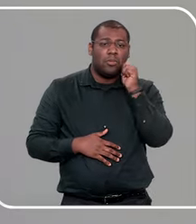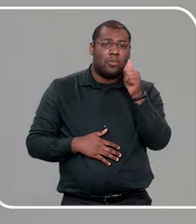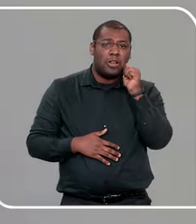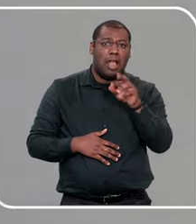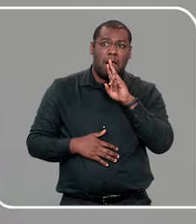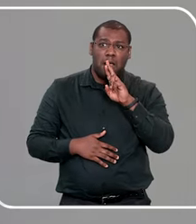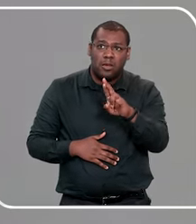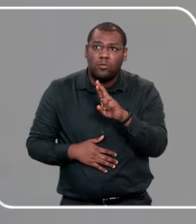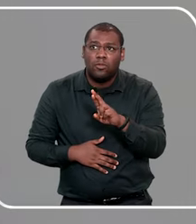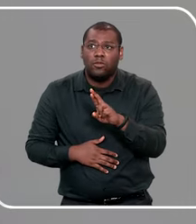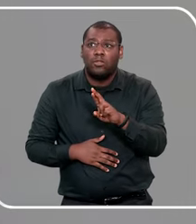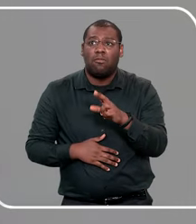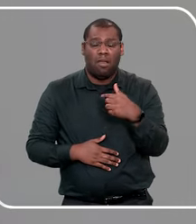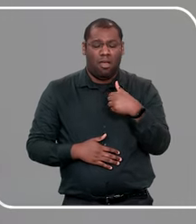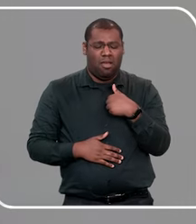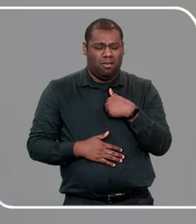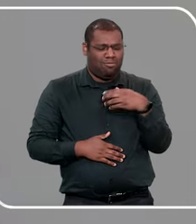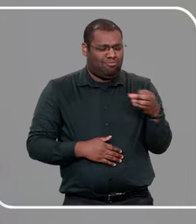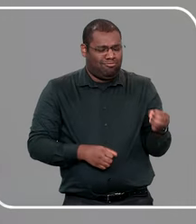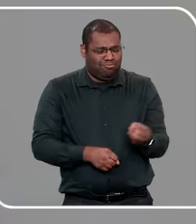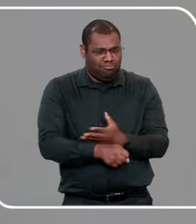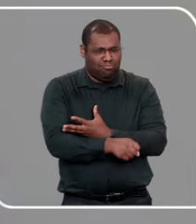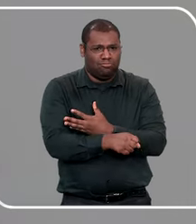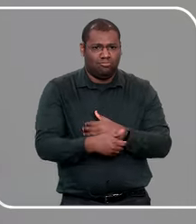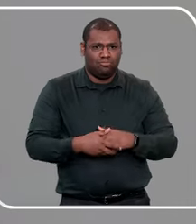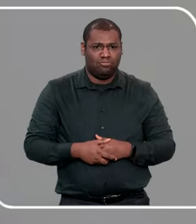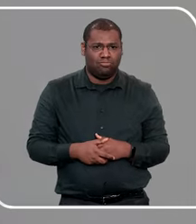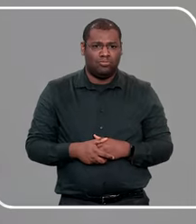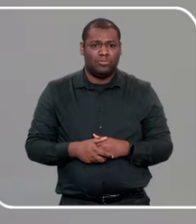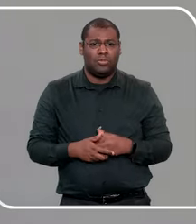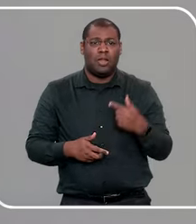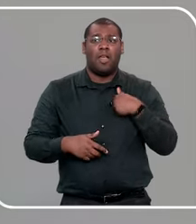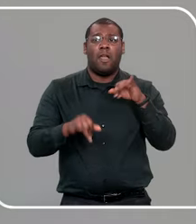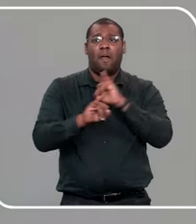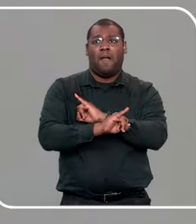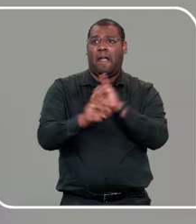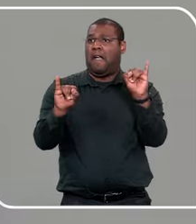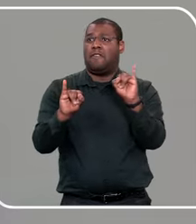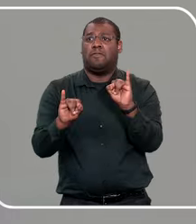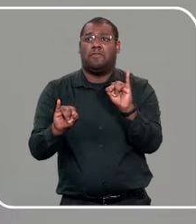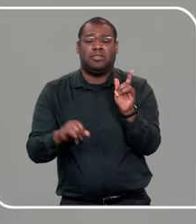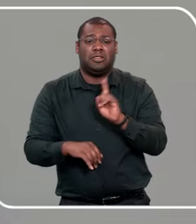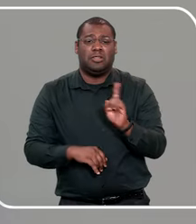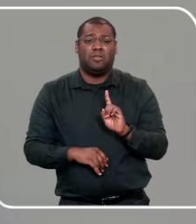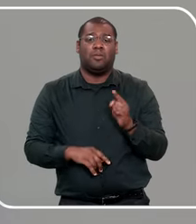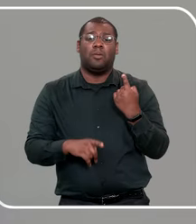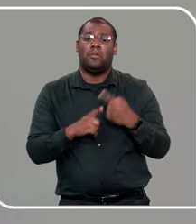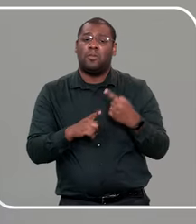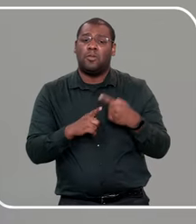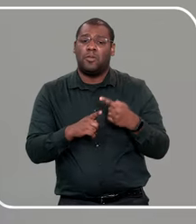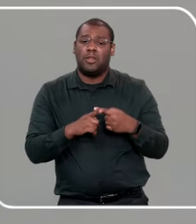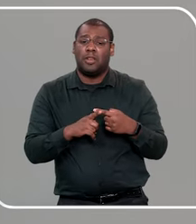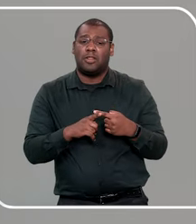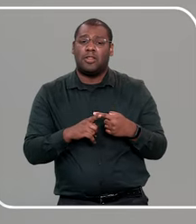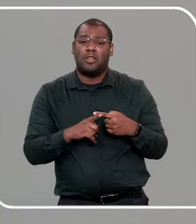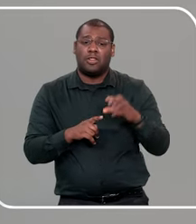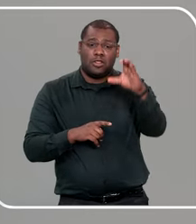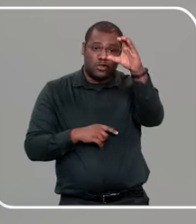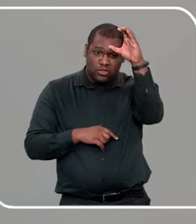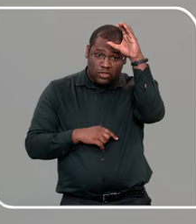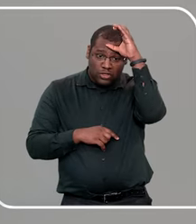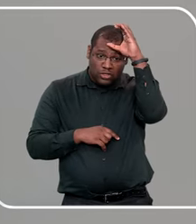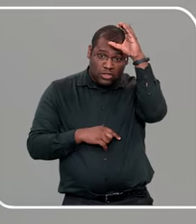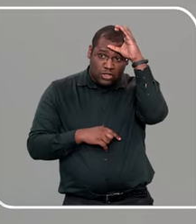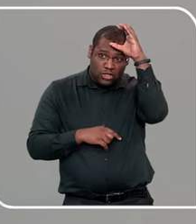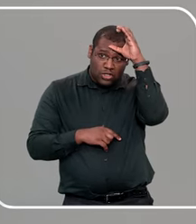emocionada, porque, ela falou assim, eu não contei, por que, ele era a única pessoa, que me fazia